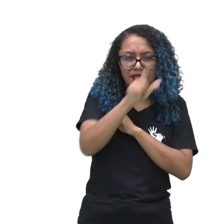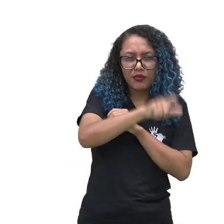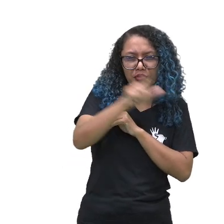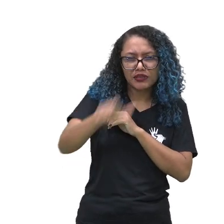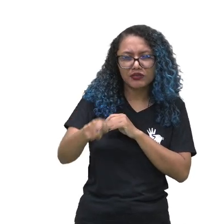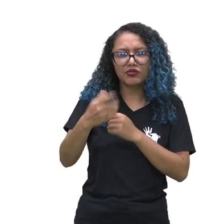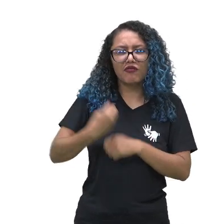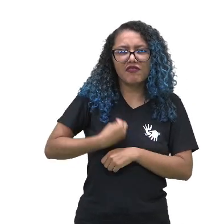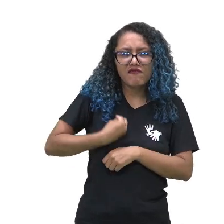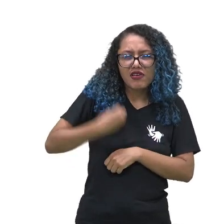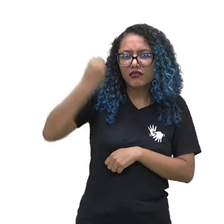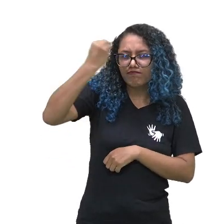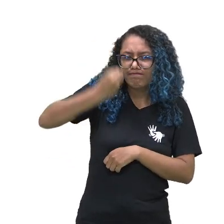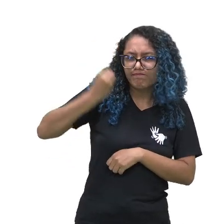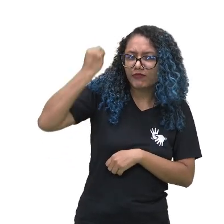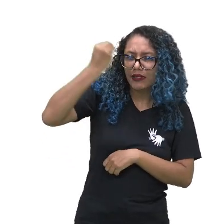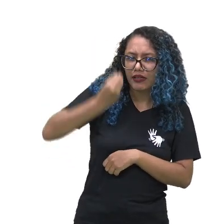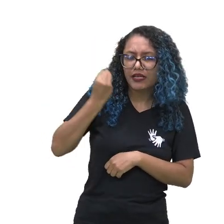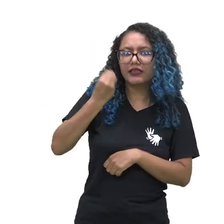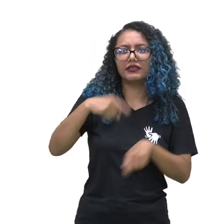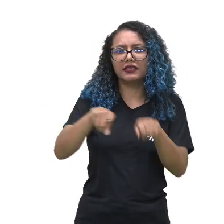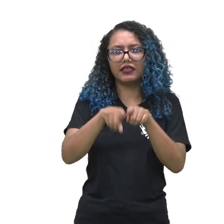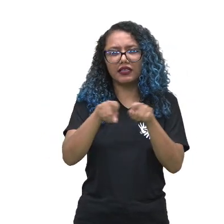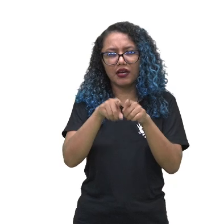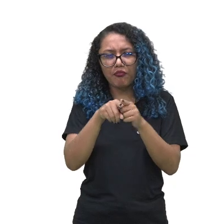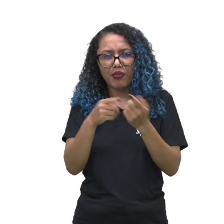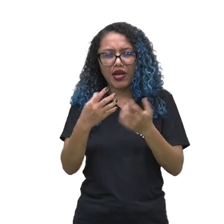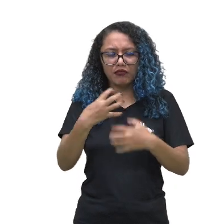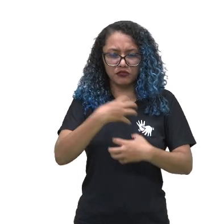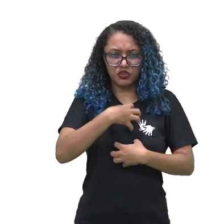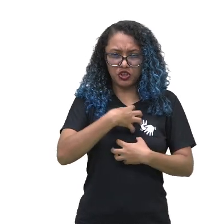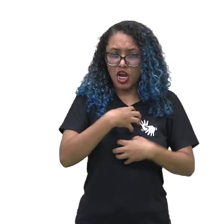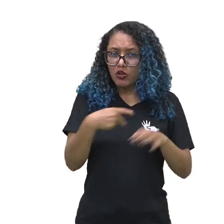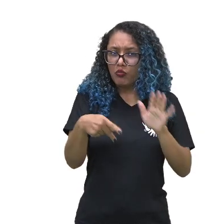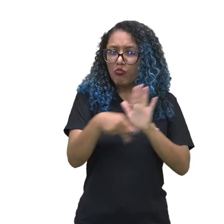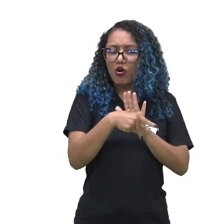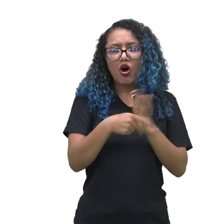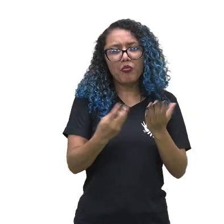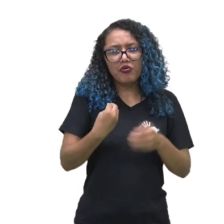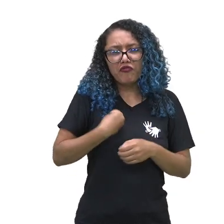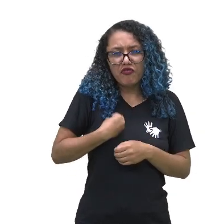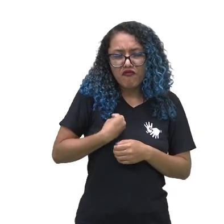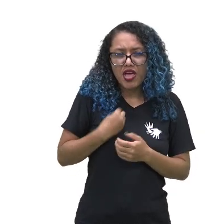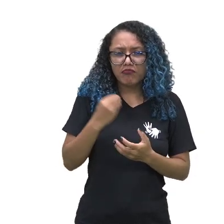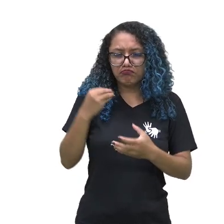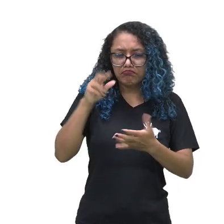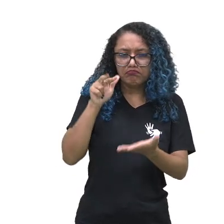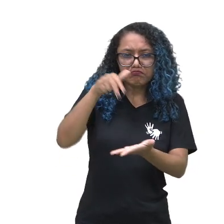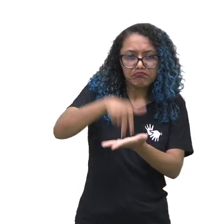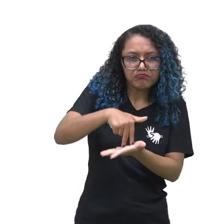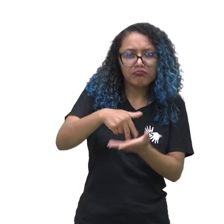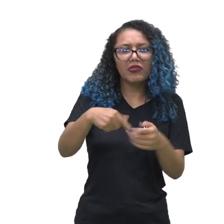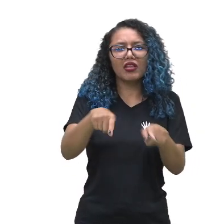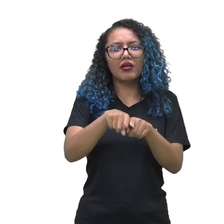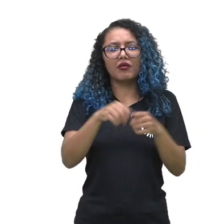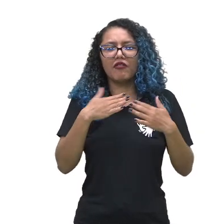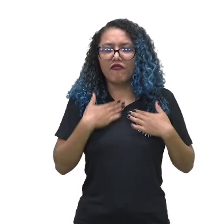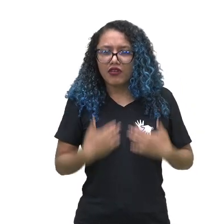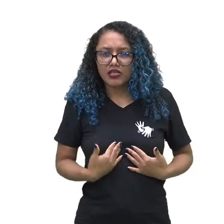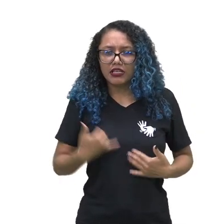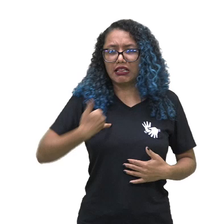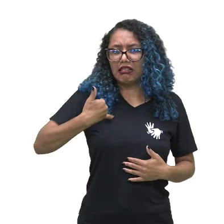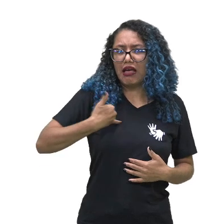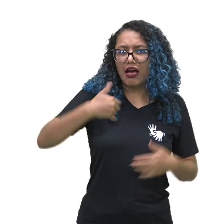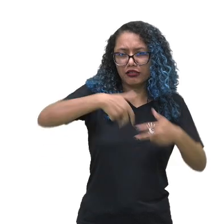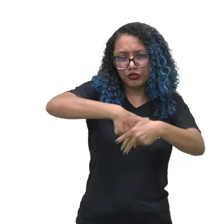experiências e suas formas particulares de ser e viver no mundo. condição física, idade,